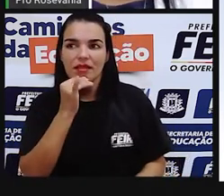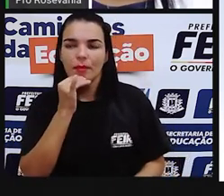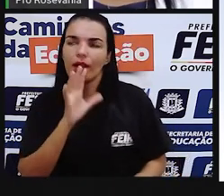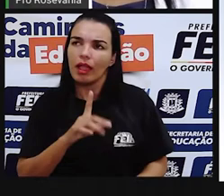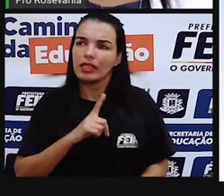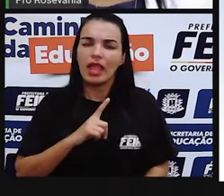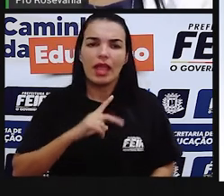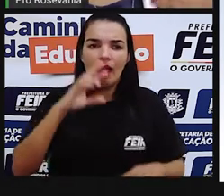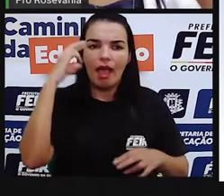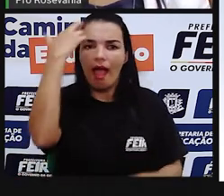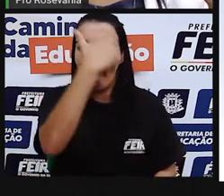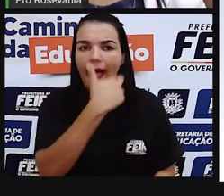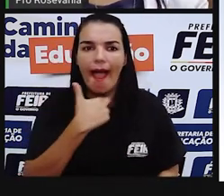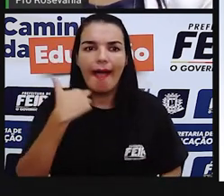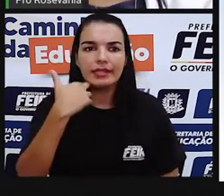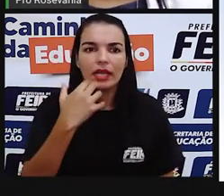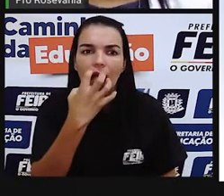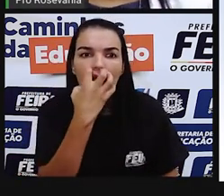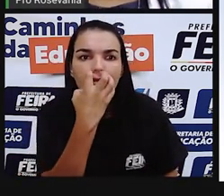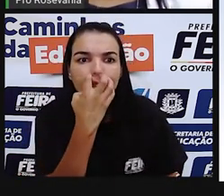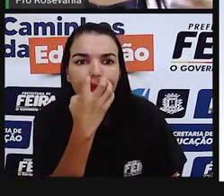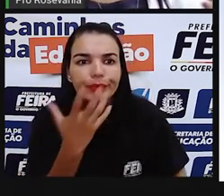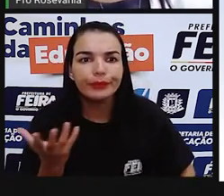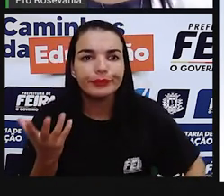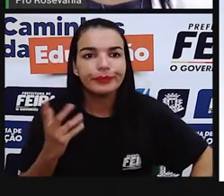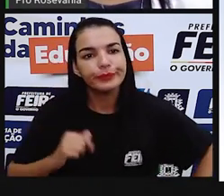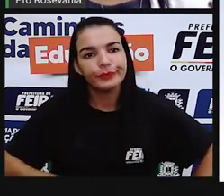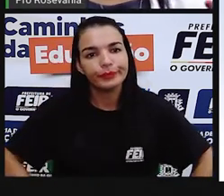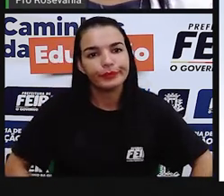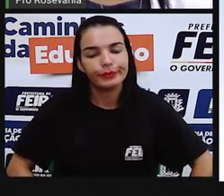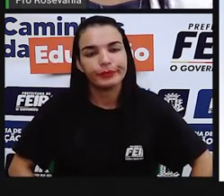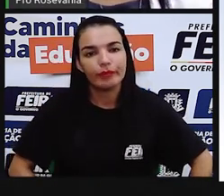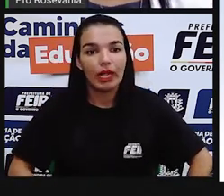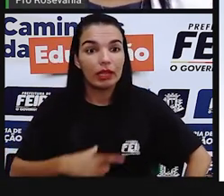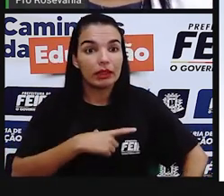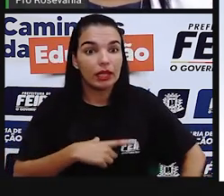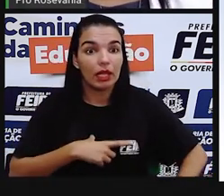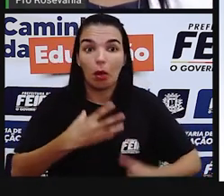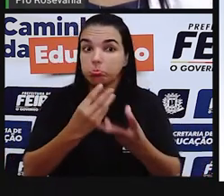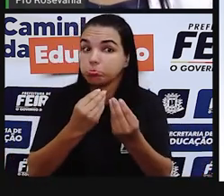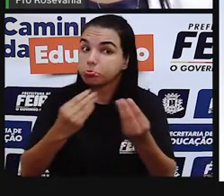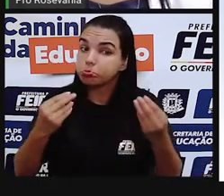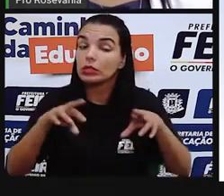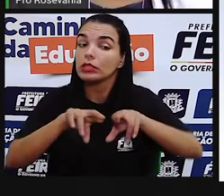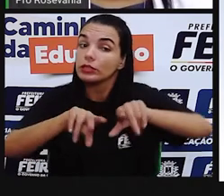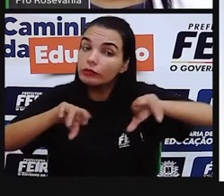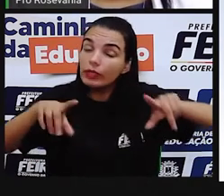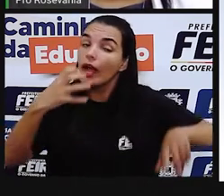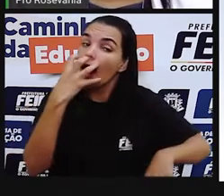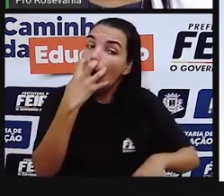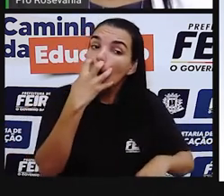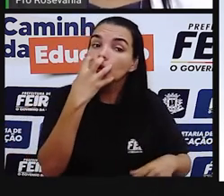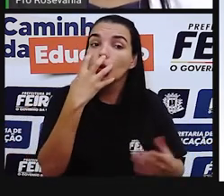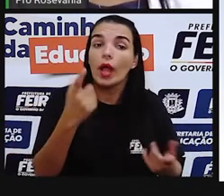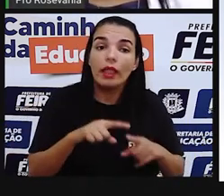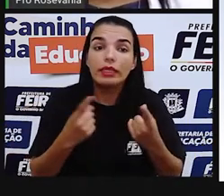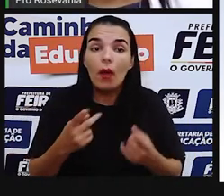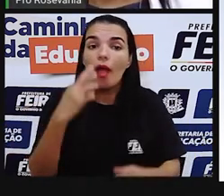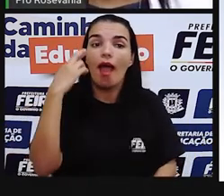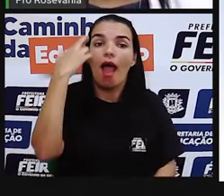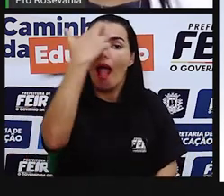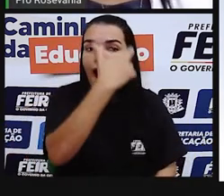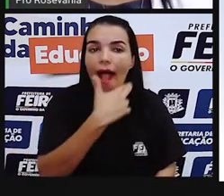gente tem tibu, a gente tem outra lata. Você consegue perceber ali as diferenças com relação